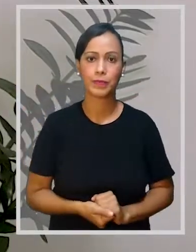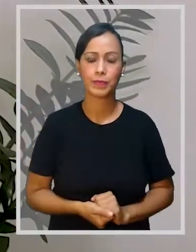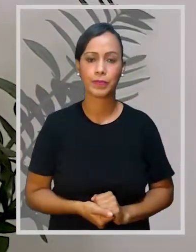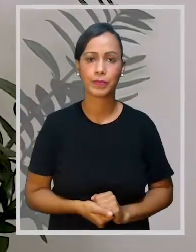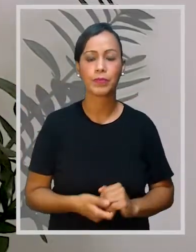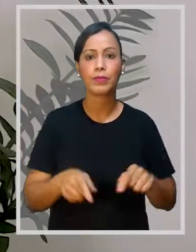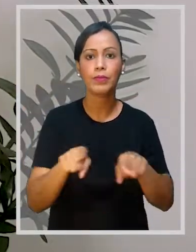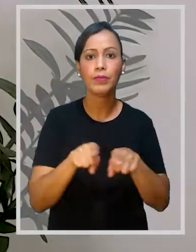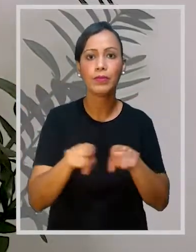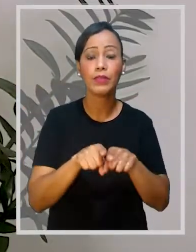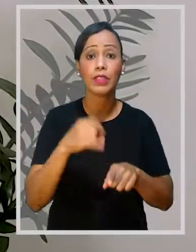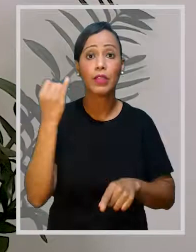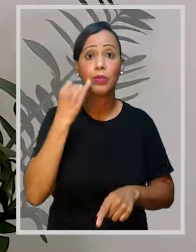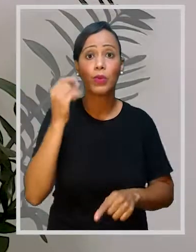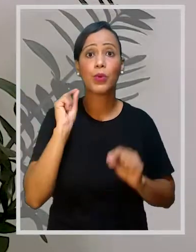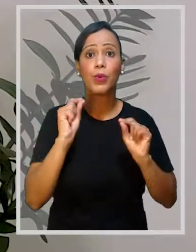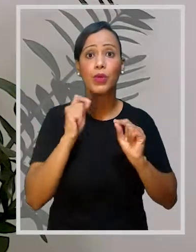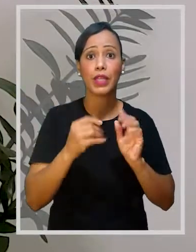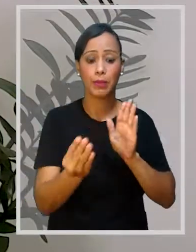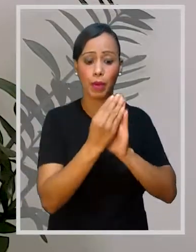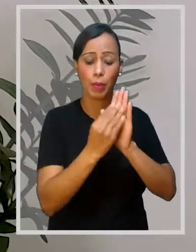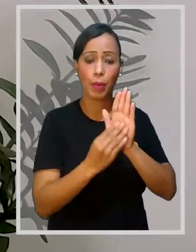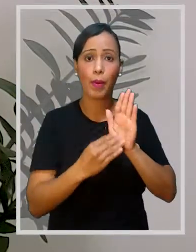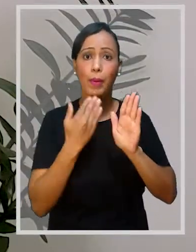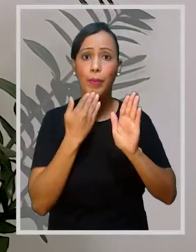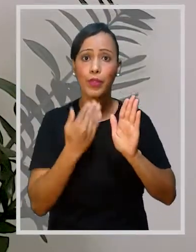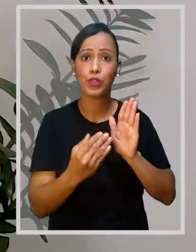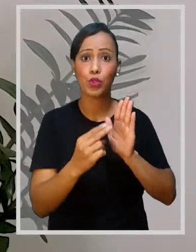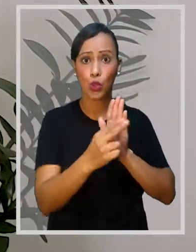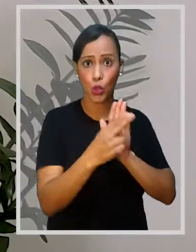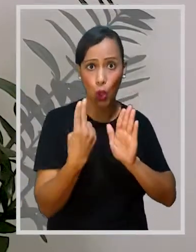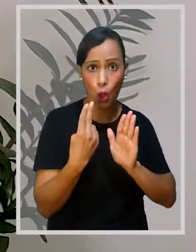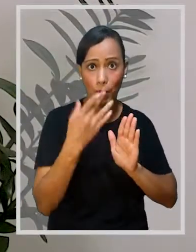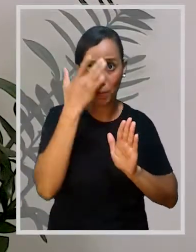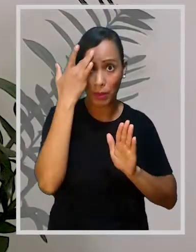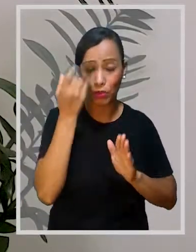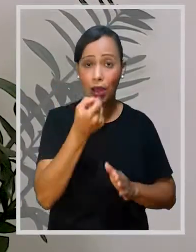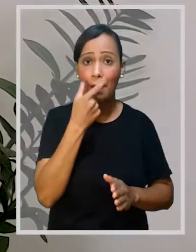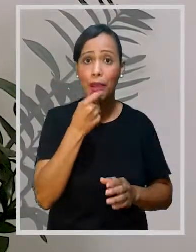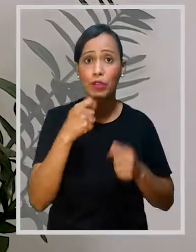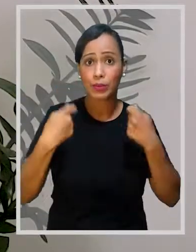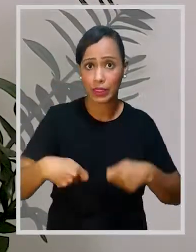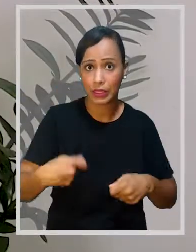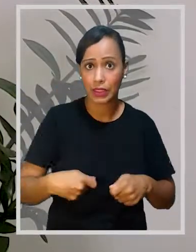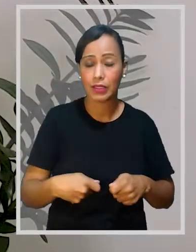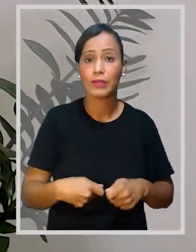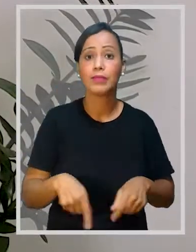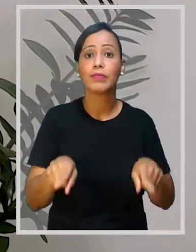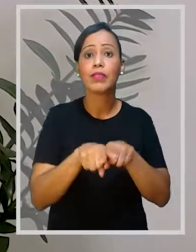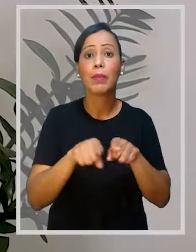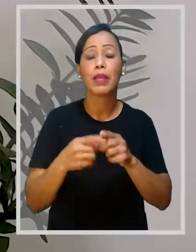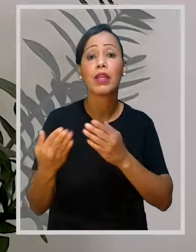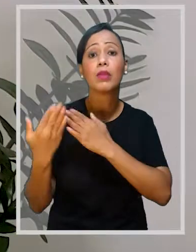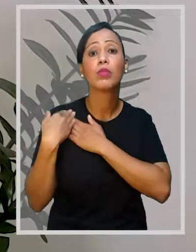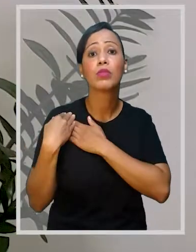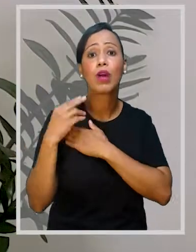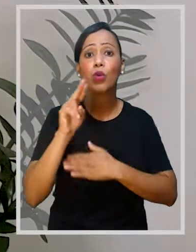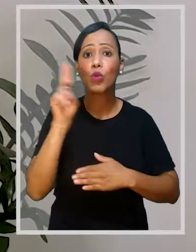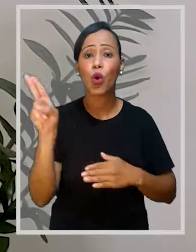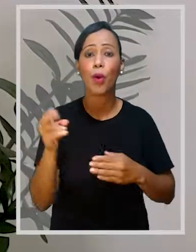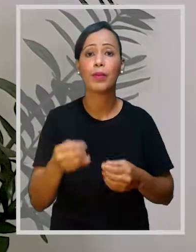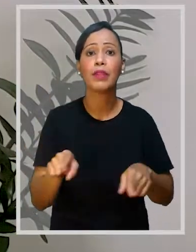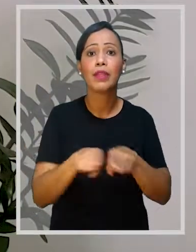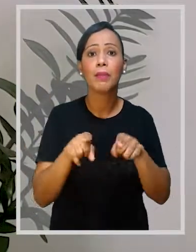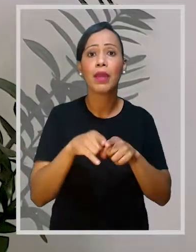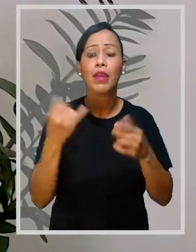ser assinado pelo representante. É essencial deixar claro no seu pedido O nome completo do paciente